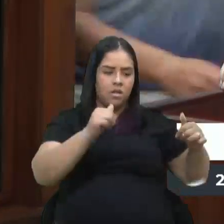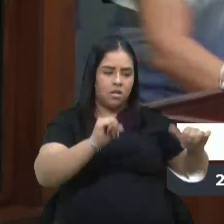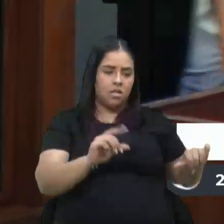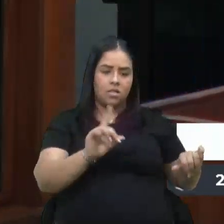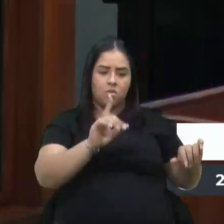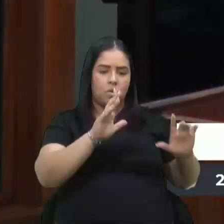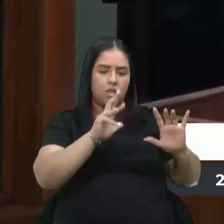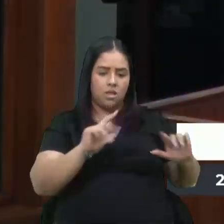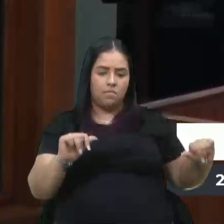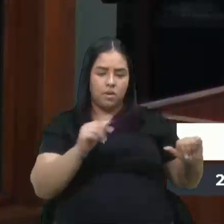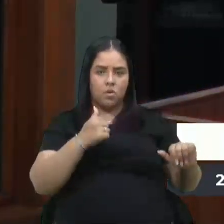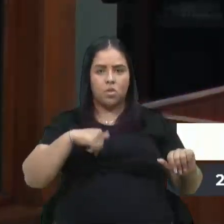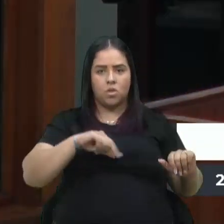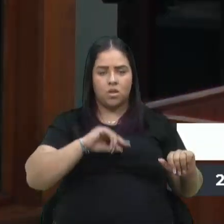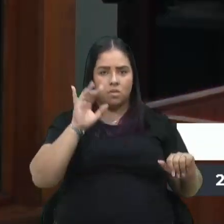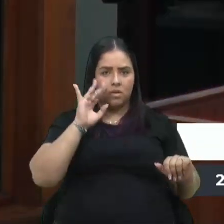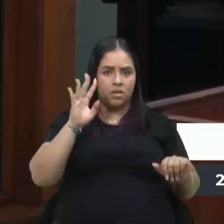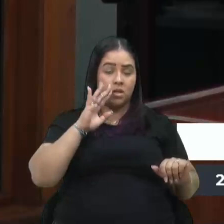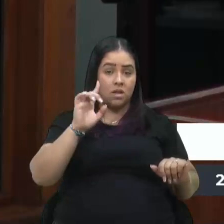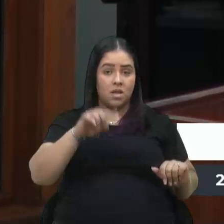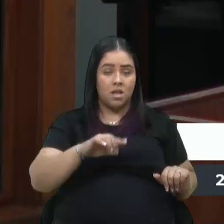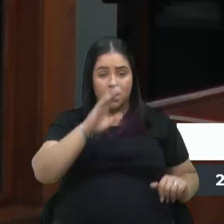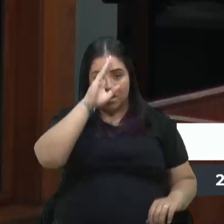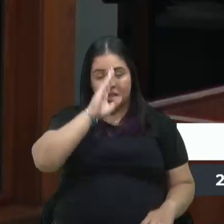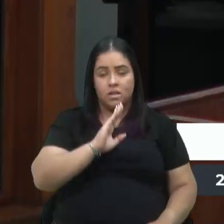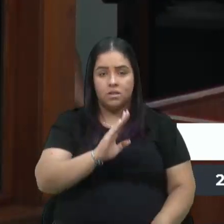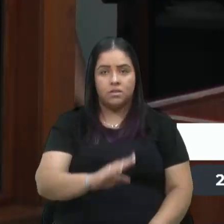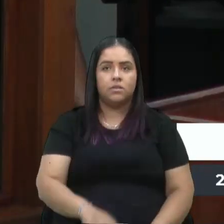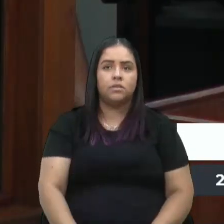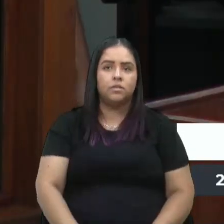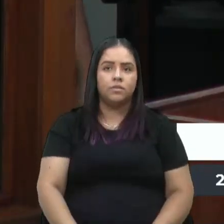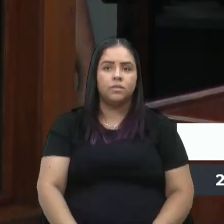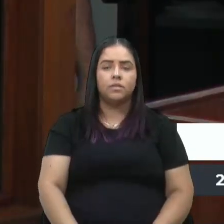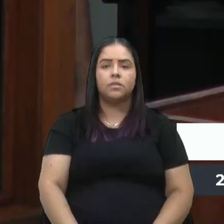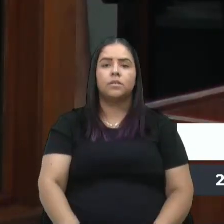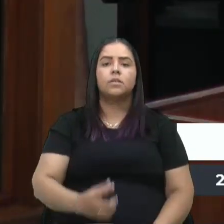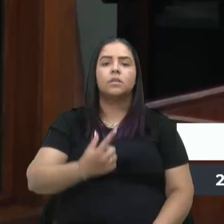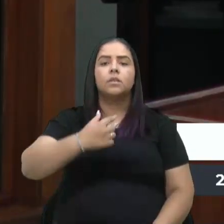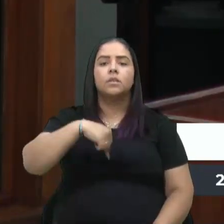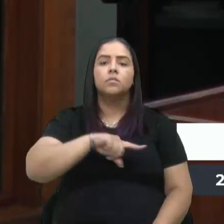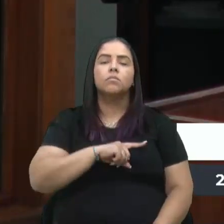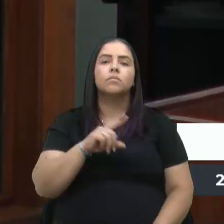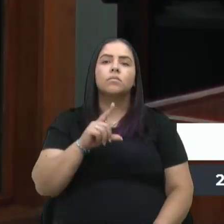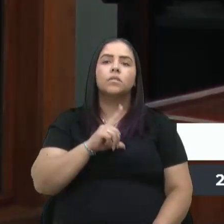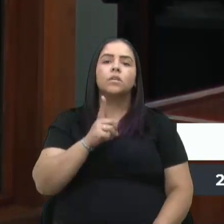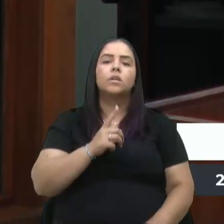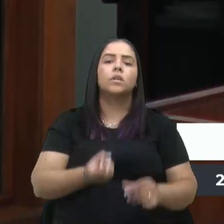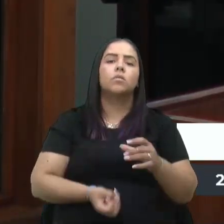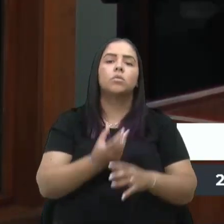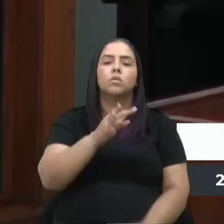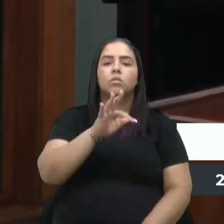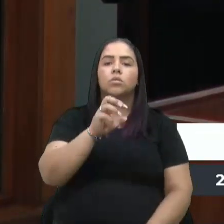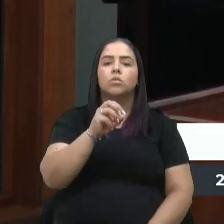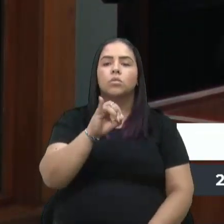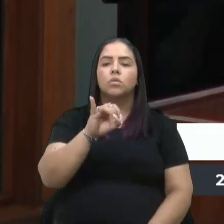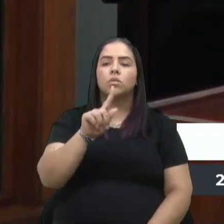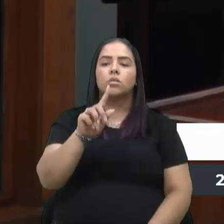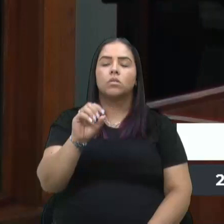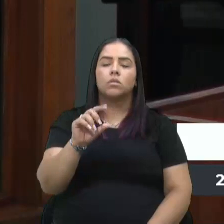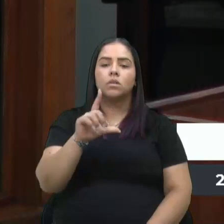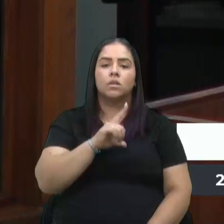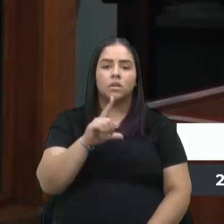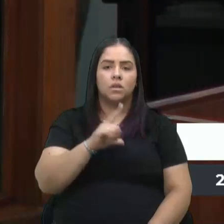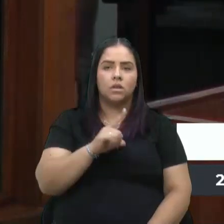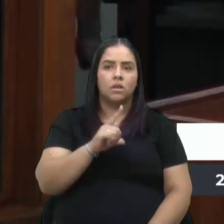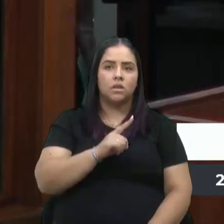gente imagina, mas é ponto turístico. E é de graça. Nós temos o roteiro criado pelo vereador Toigo aqui, que é o roteiro das obras